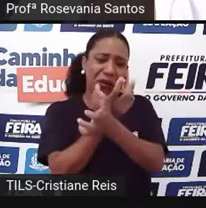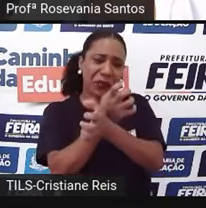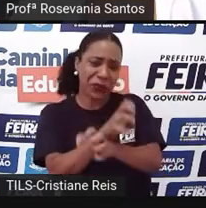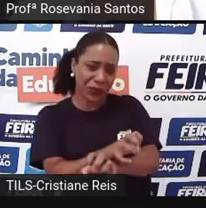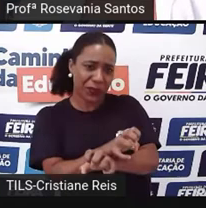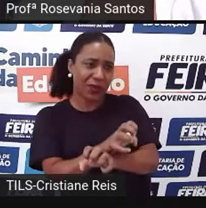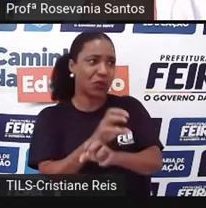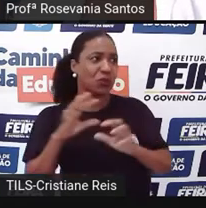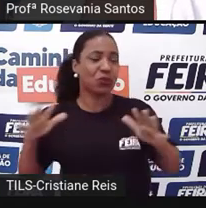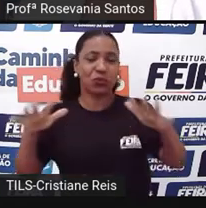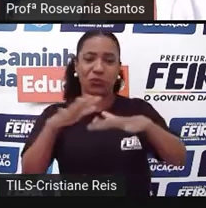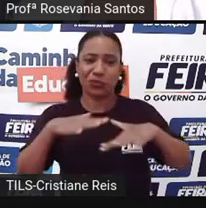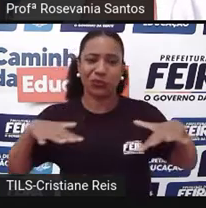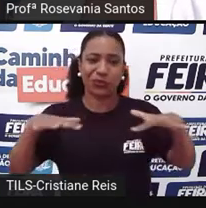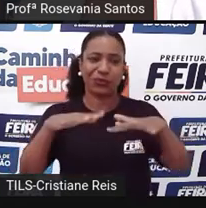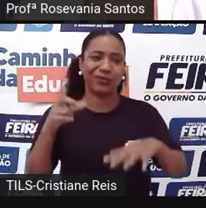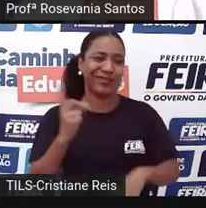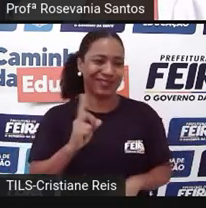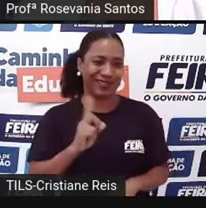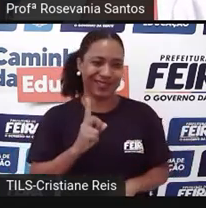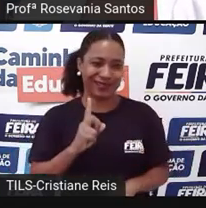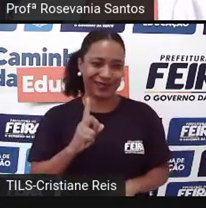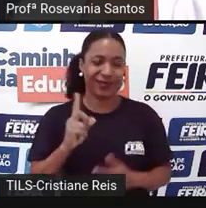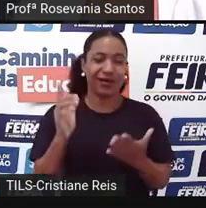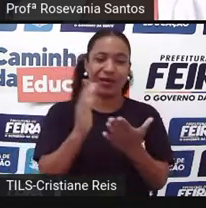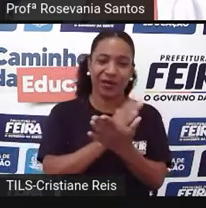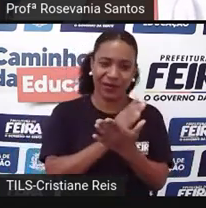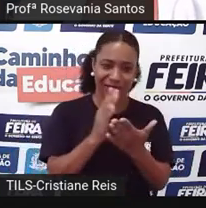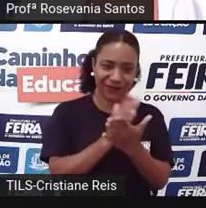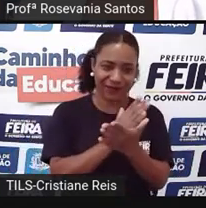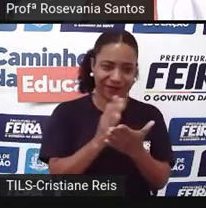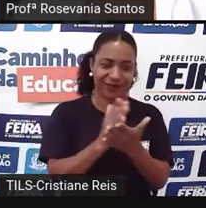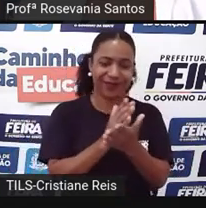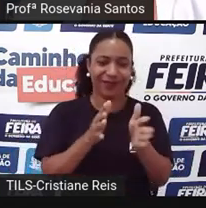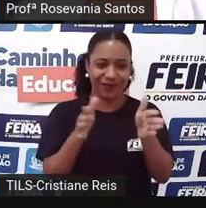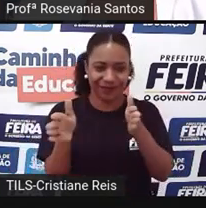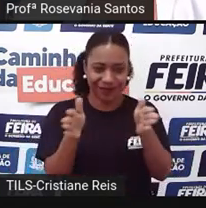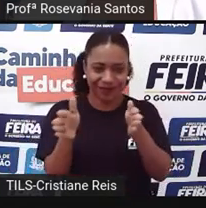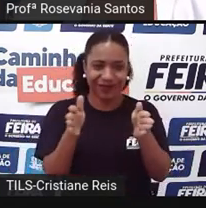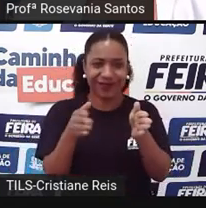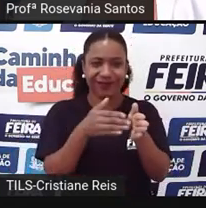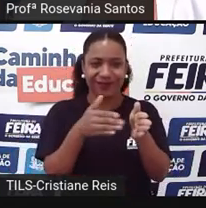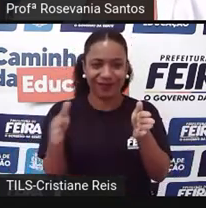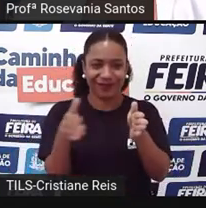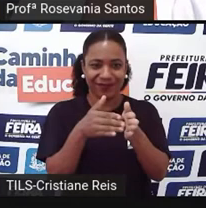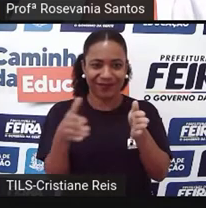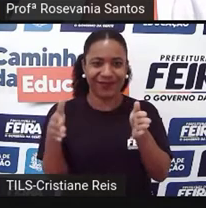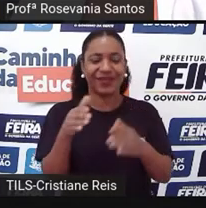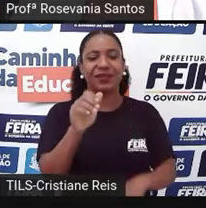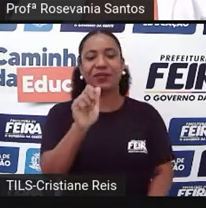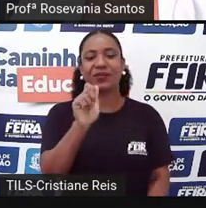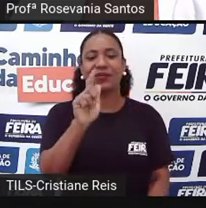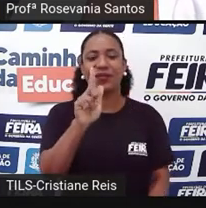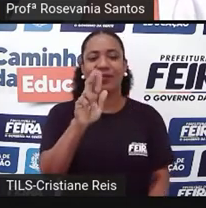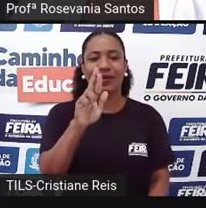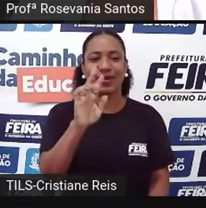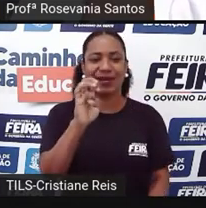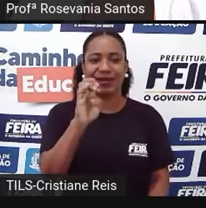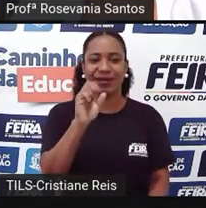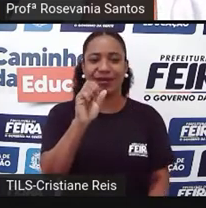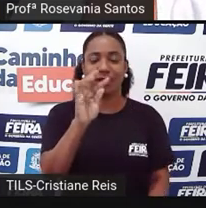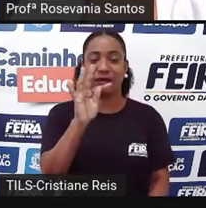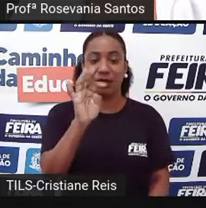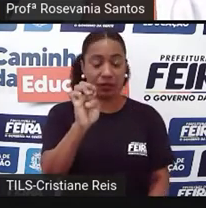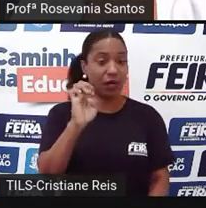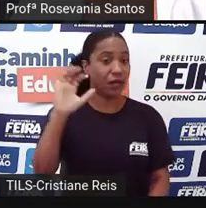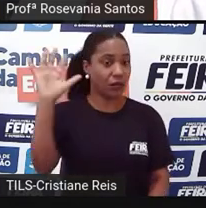totalmente zona da mata. Então, tem essa particularidade que a gente chama de agreste com o seu clima lá